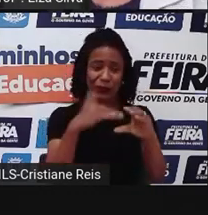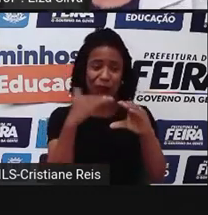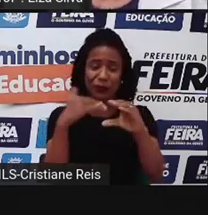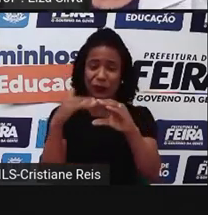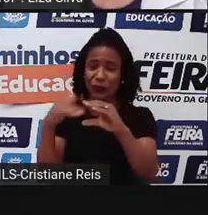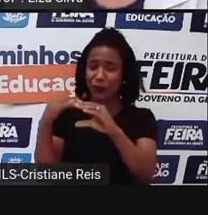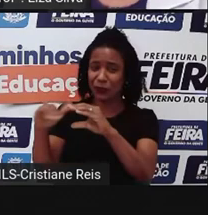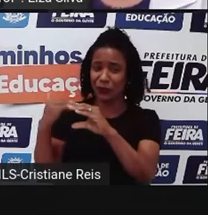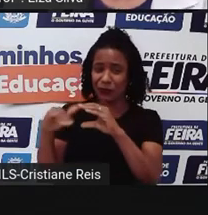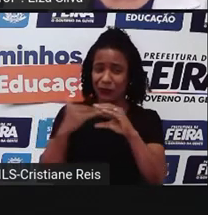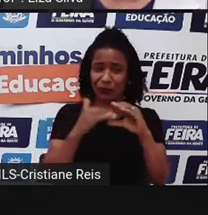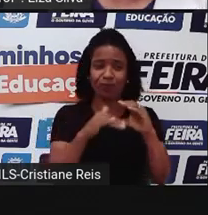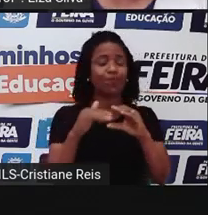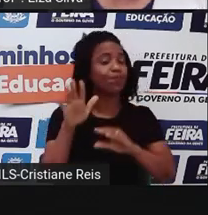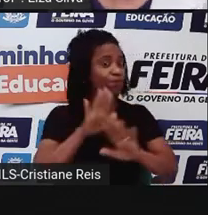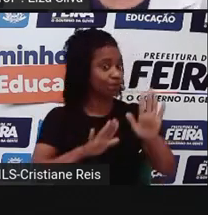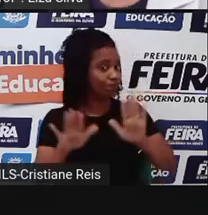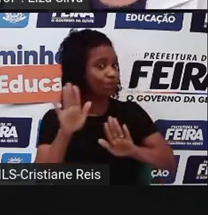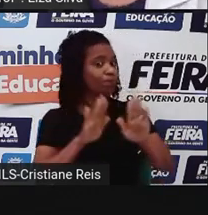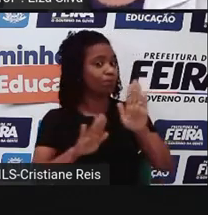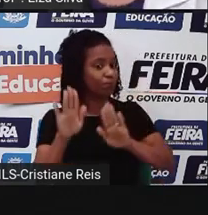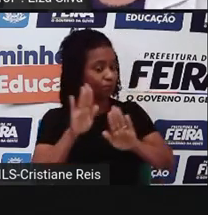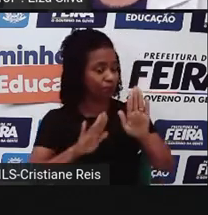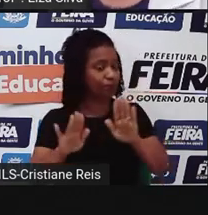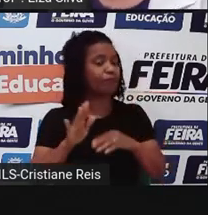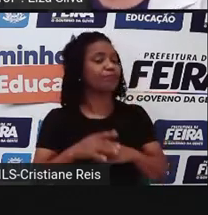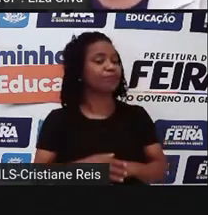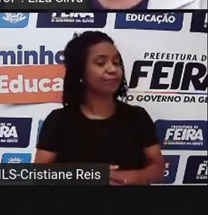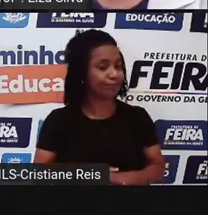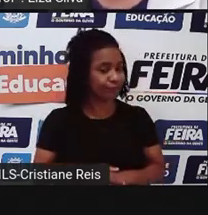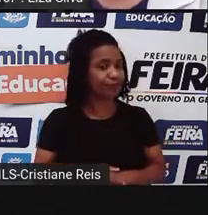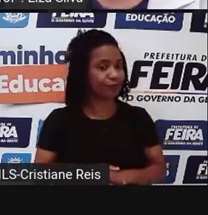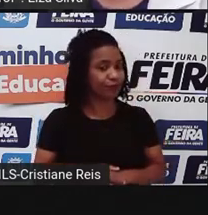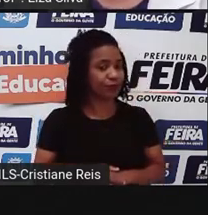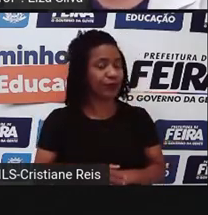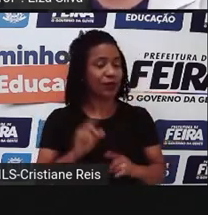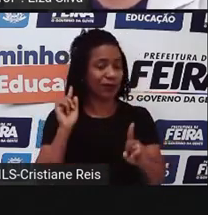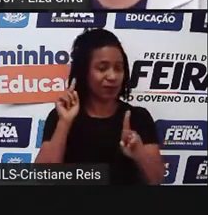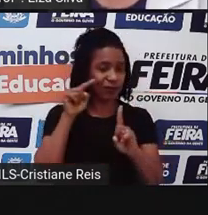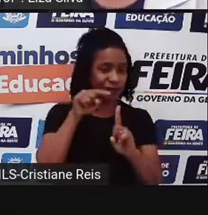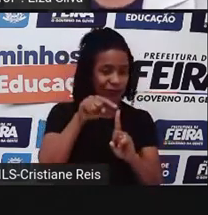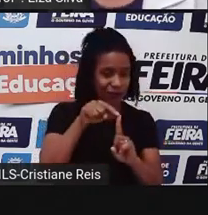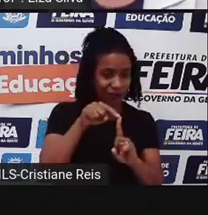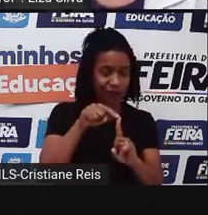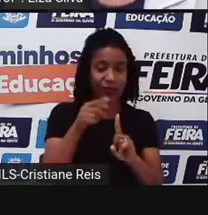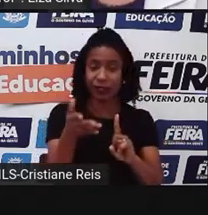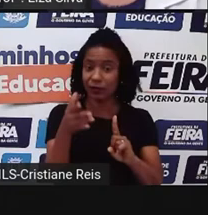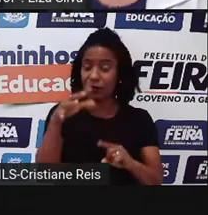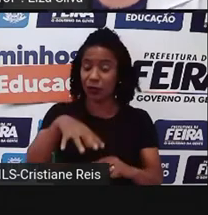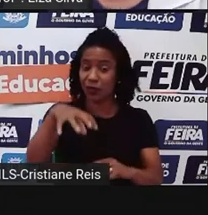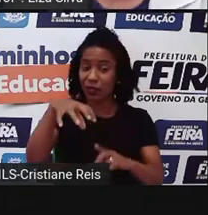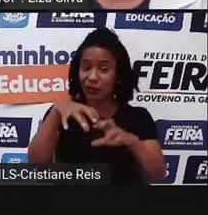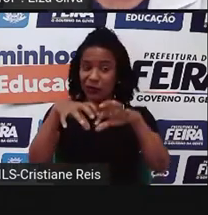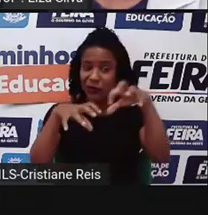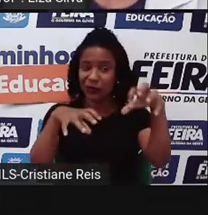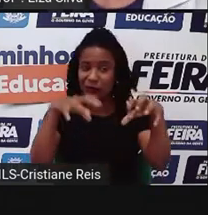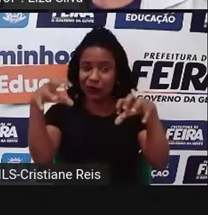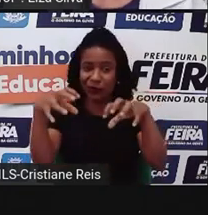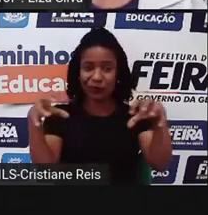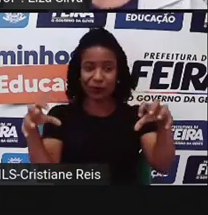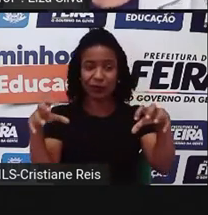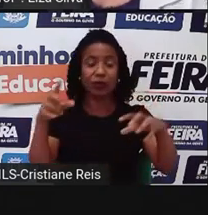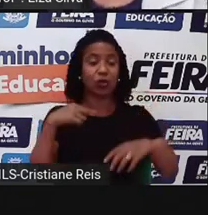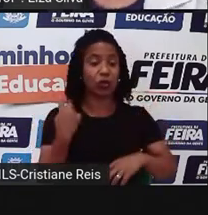E justamente a gente precisa ter cuidado, esse é o objetivo desse reino, que a gente aprenda a ter